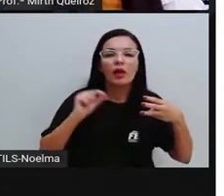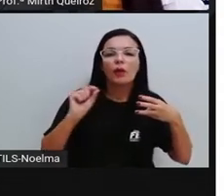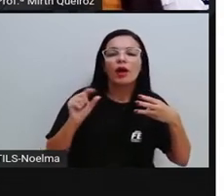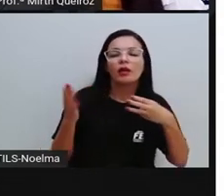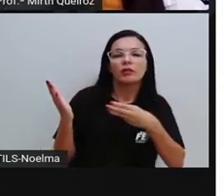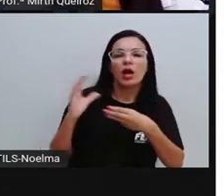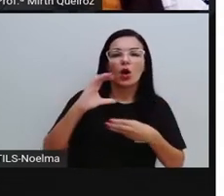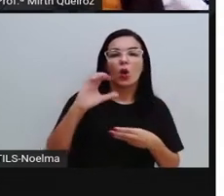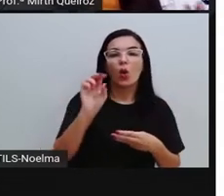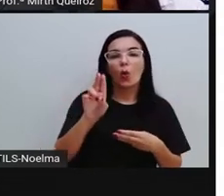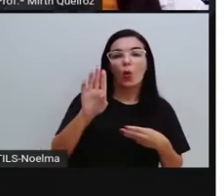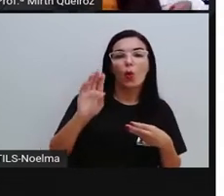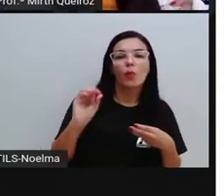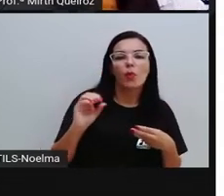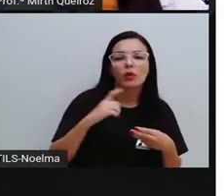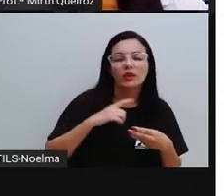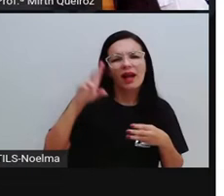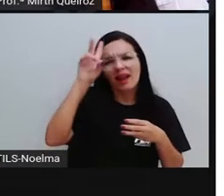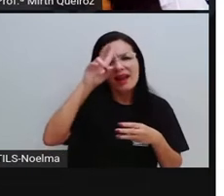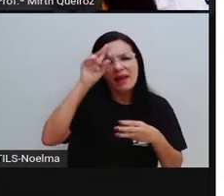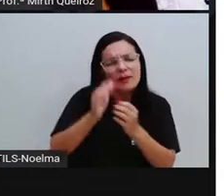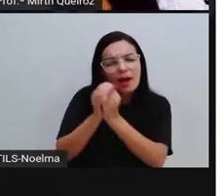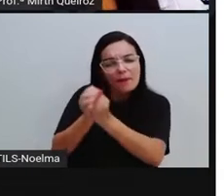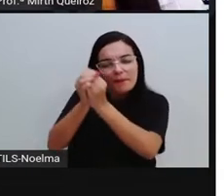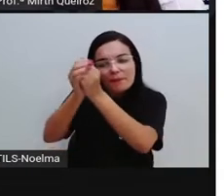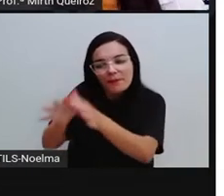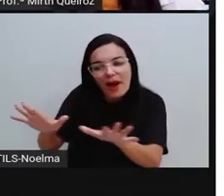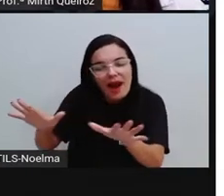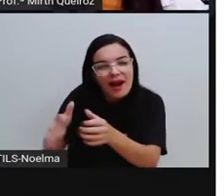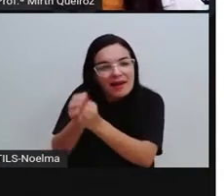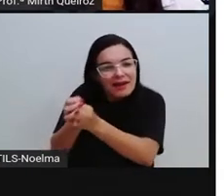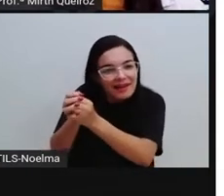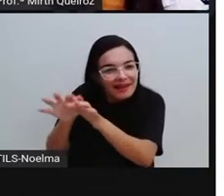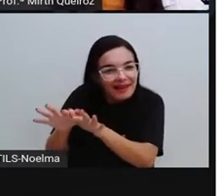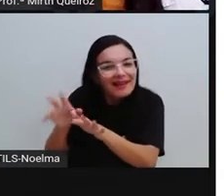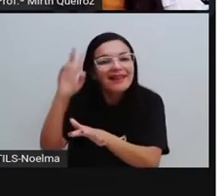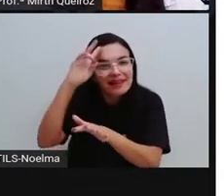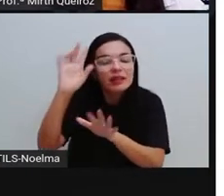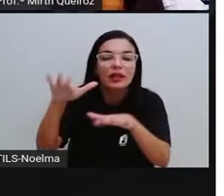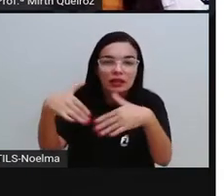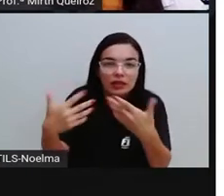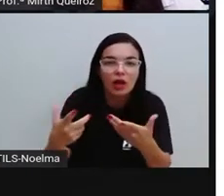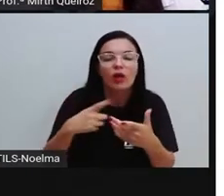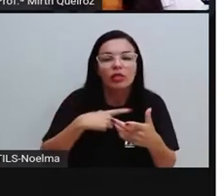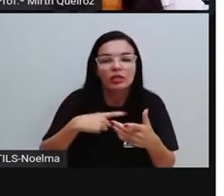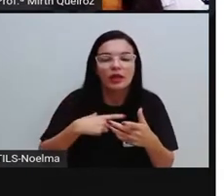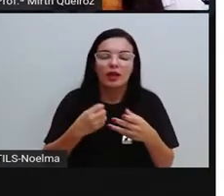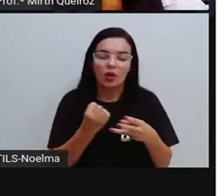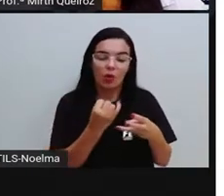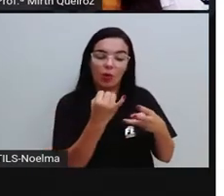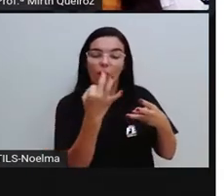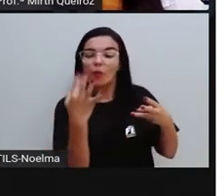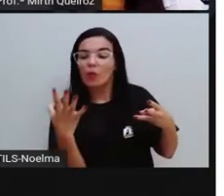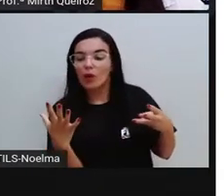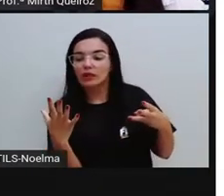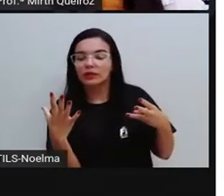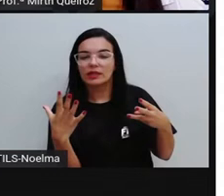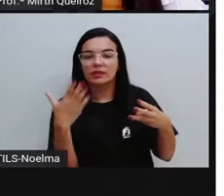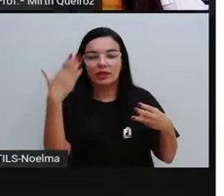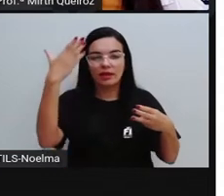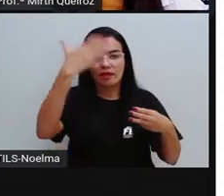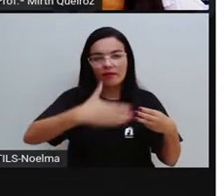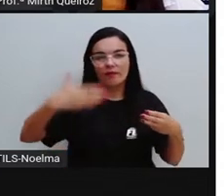Esse cubo, lembra aí do dado? O dado é um cubo. ele vai ser formado por quantas faces? Por seis faces.